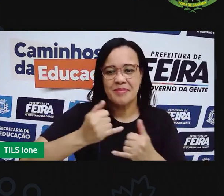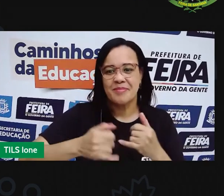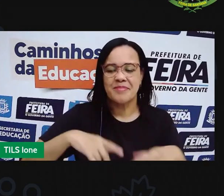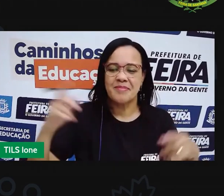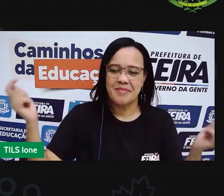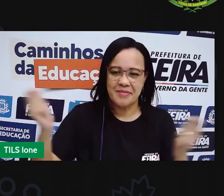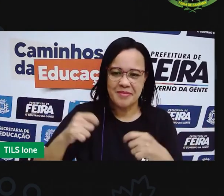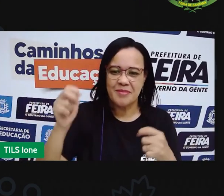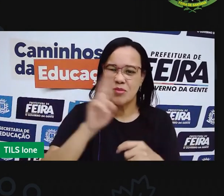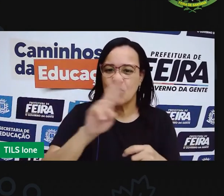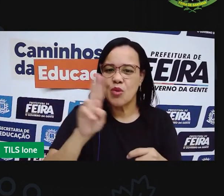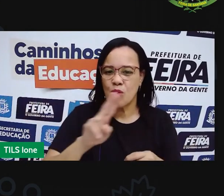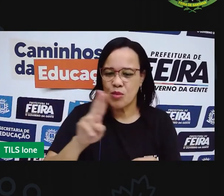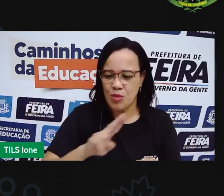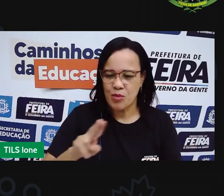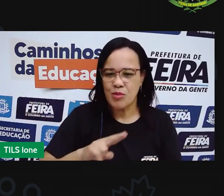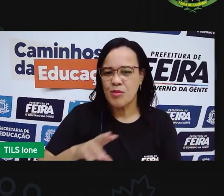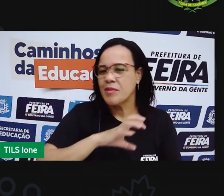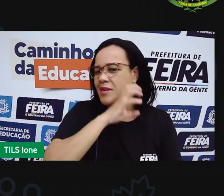de cada